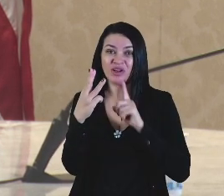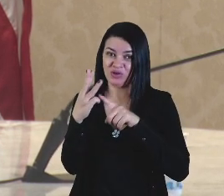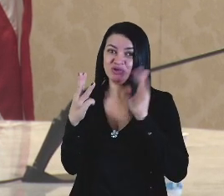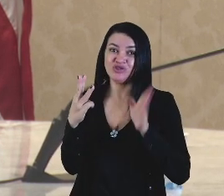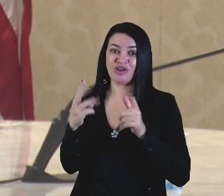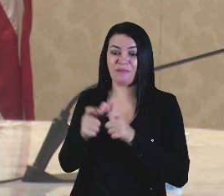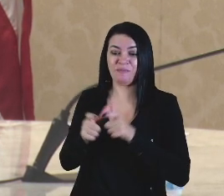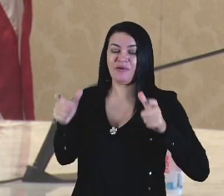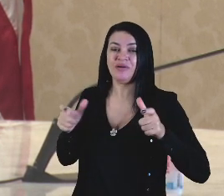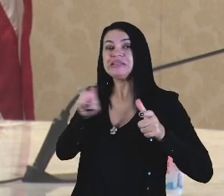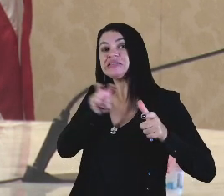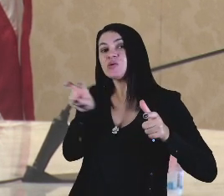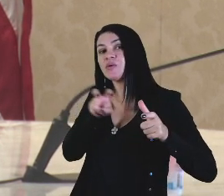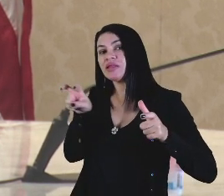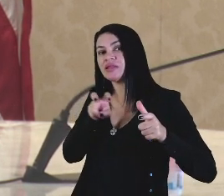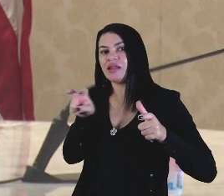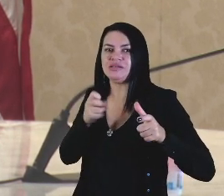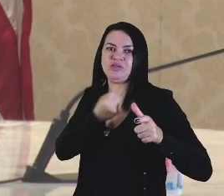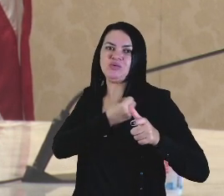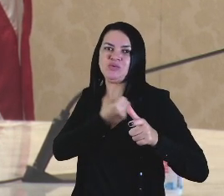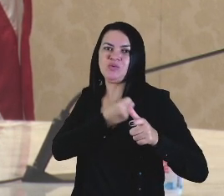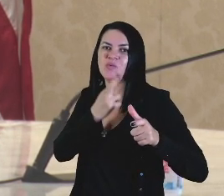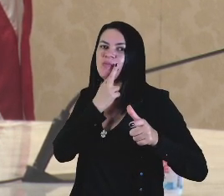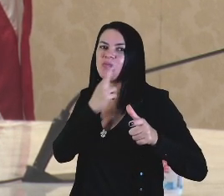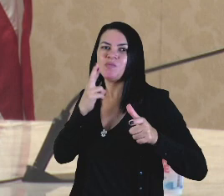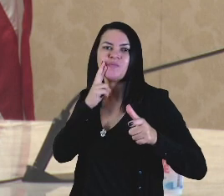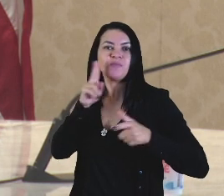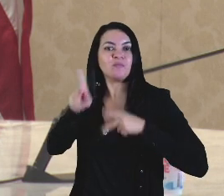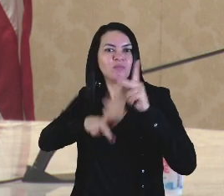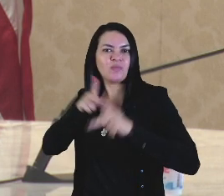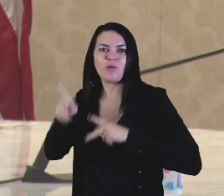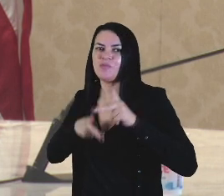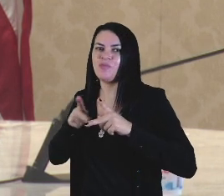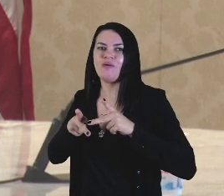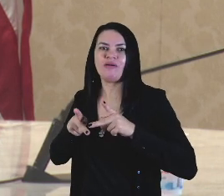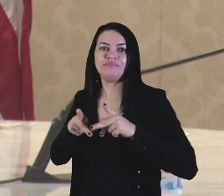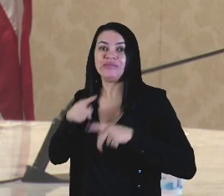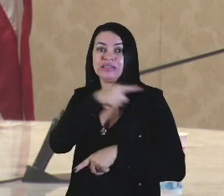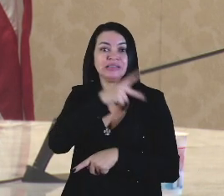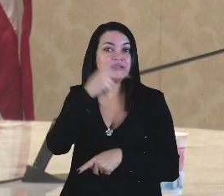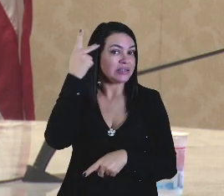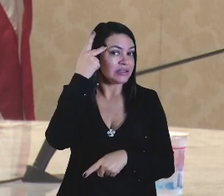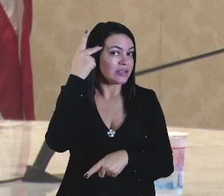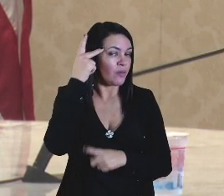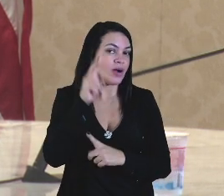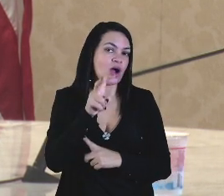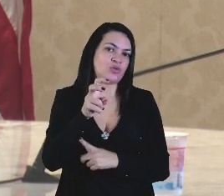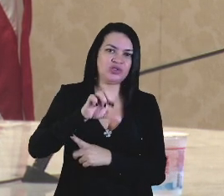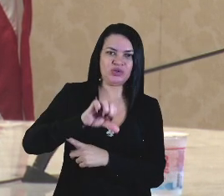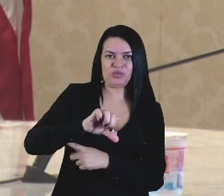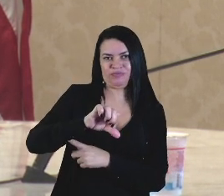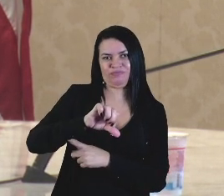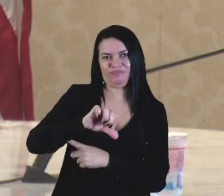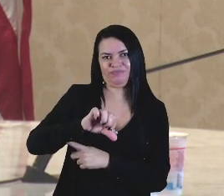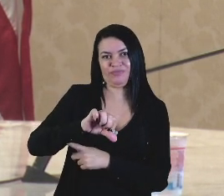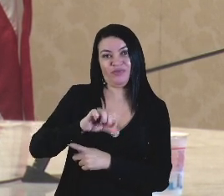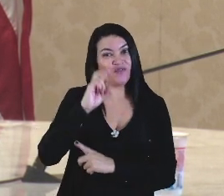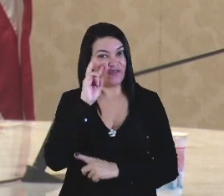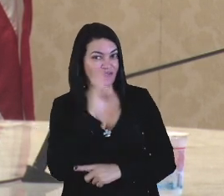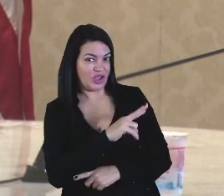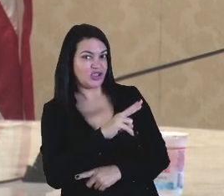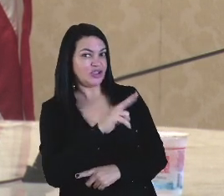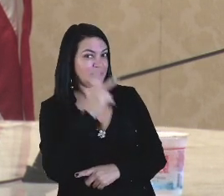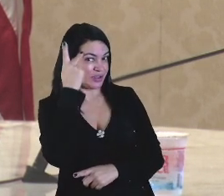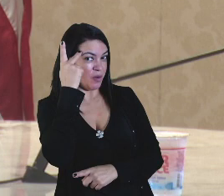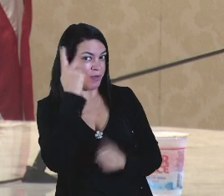temos 55 restaurantes populares funcionando, e São Paulo tem 59, mas vejam o tamanho de São